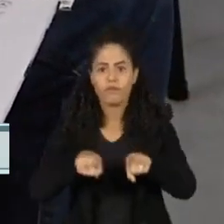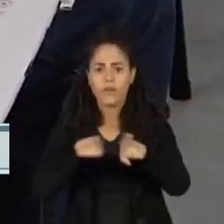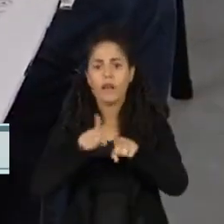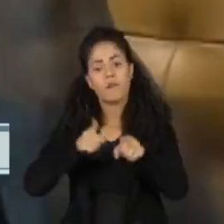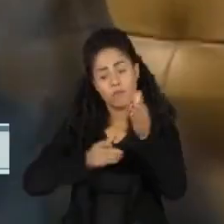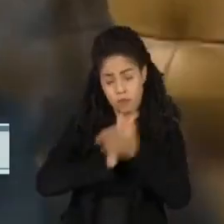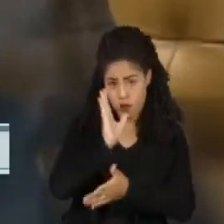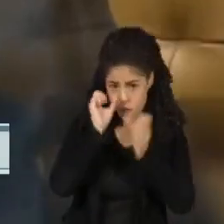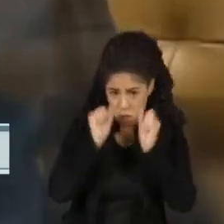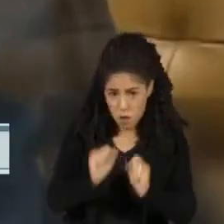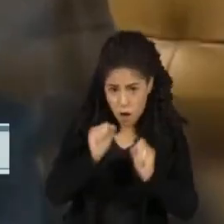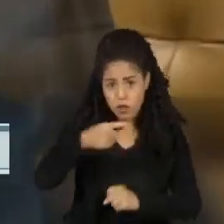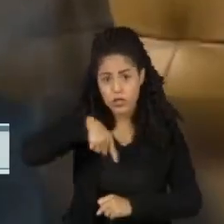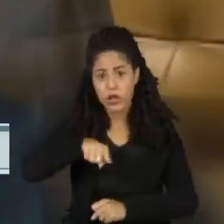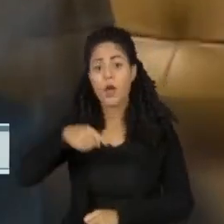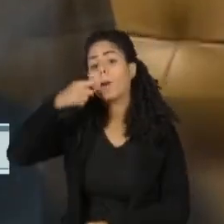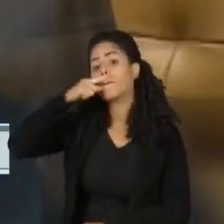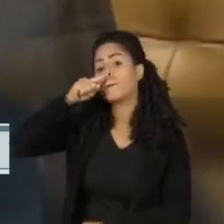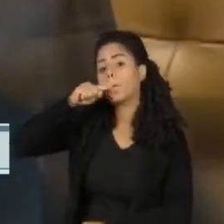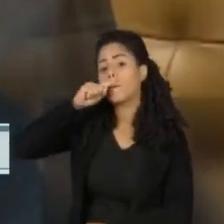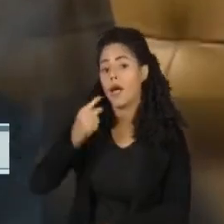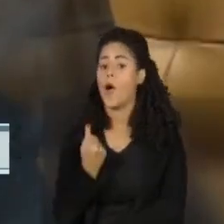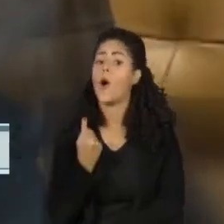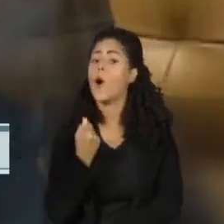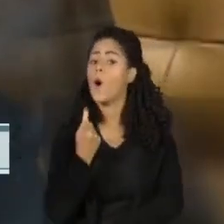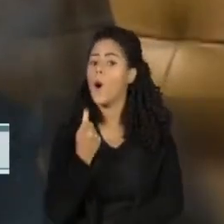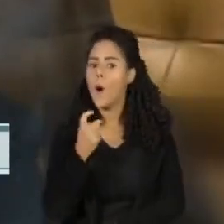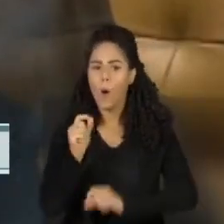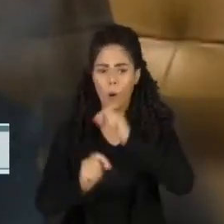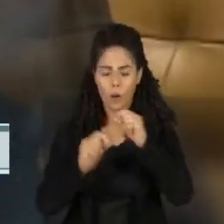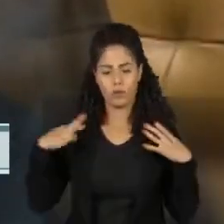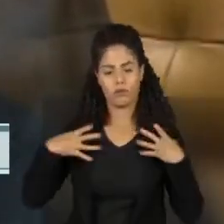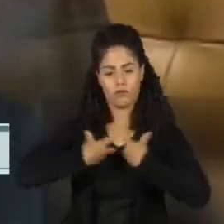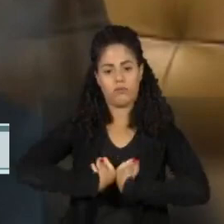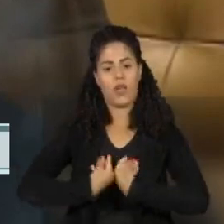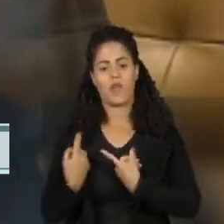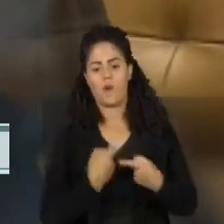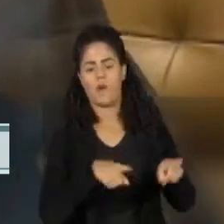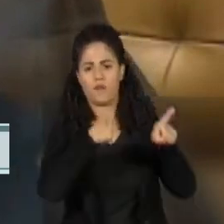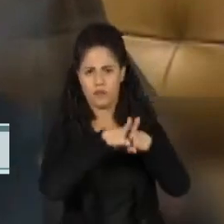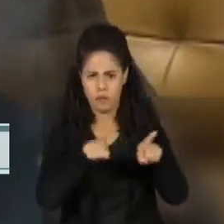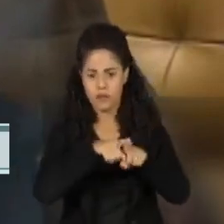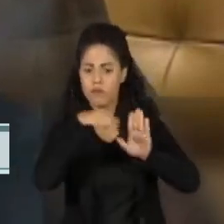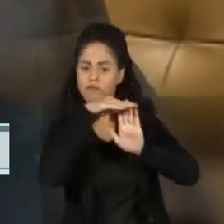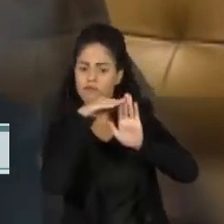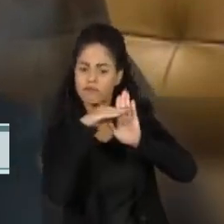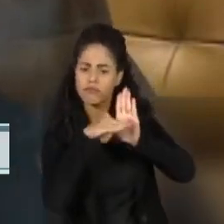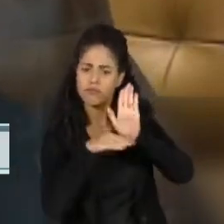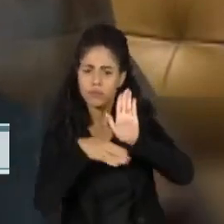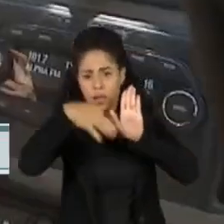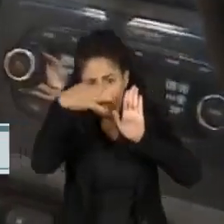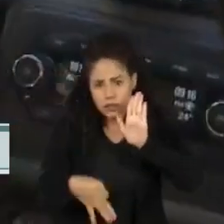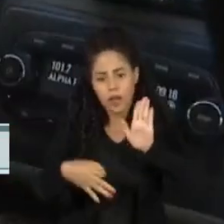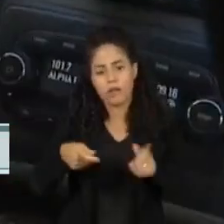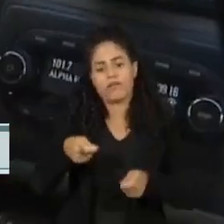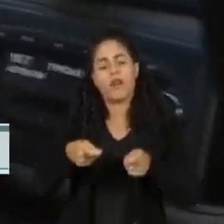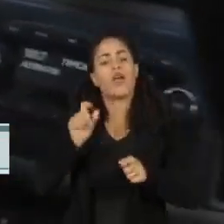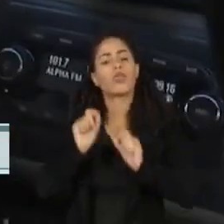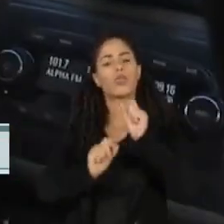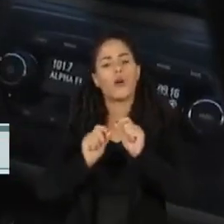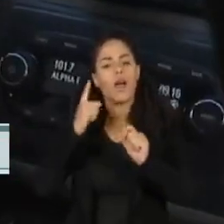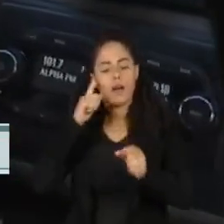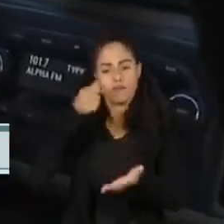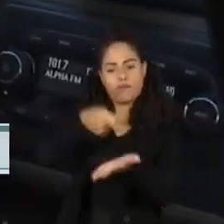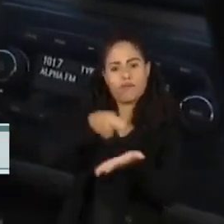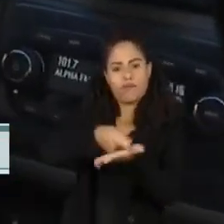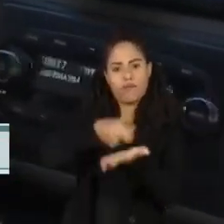autorizadas. Edson Fachin foi o único ministro a votar contra as medidas, que já estão previstas no Código de Processo Civil como forma